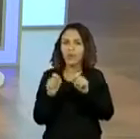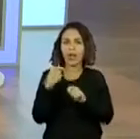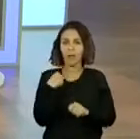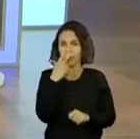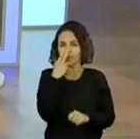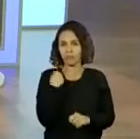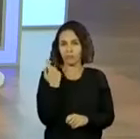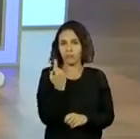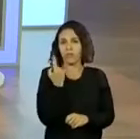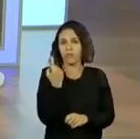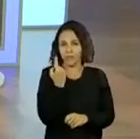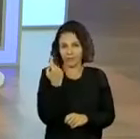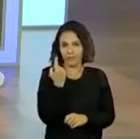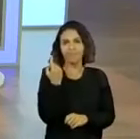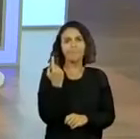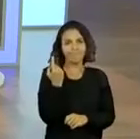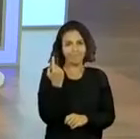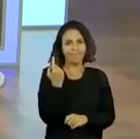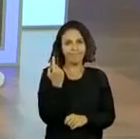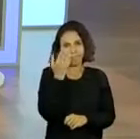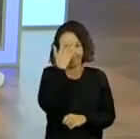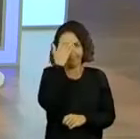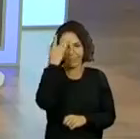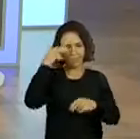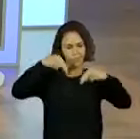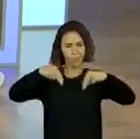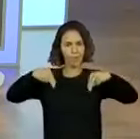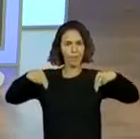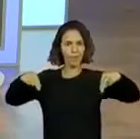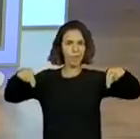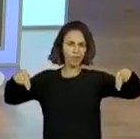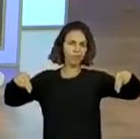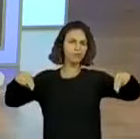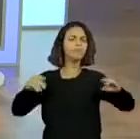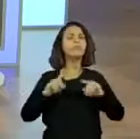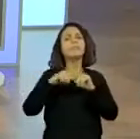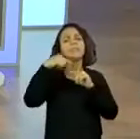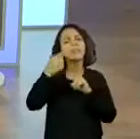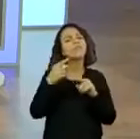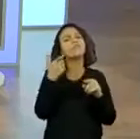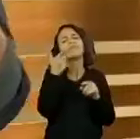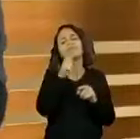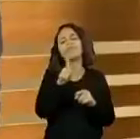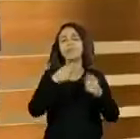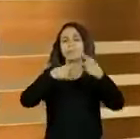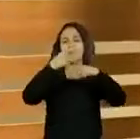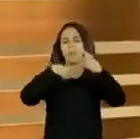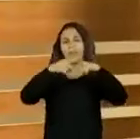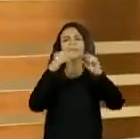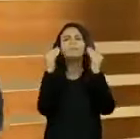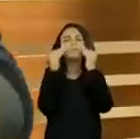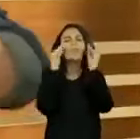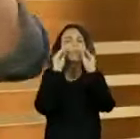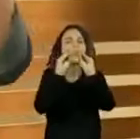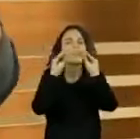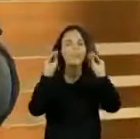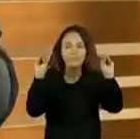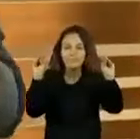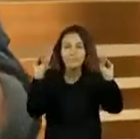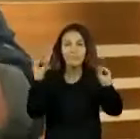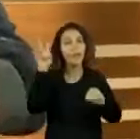meio sozinho, ó. Nesse exato momento. Mas é isso, gente. No final, tudo dá certo. Um grande beijo pra vocês.